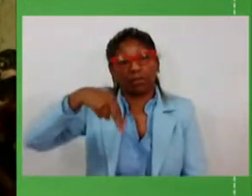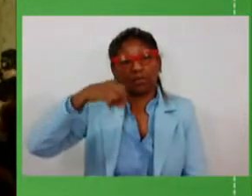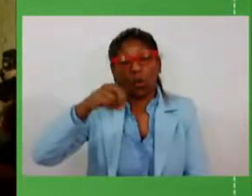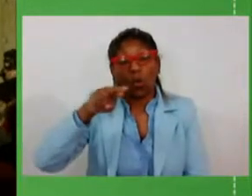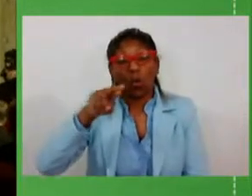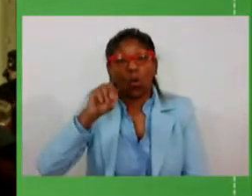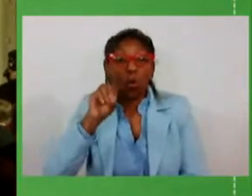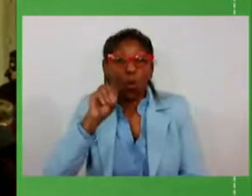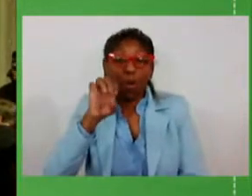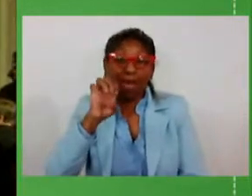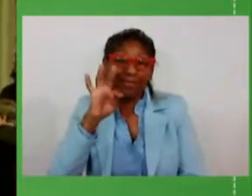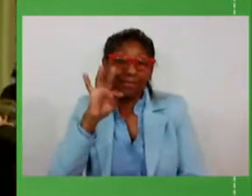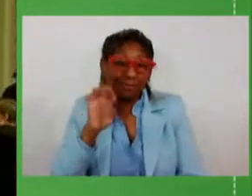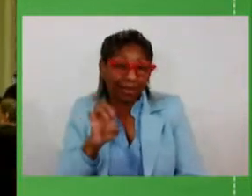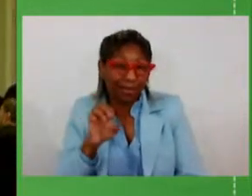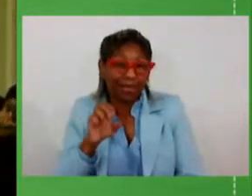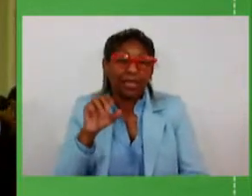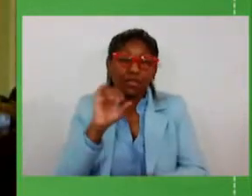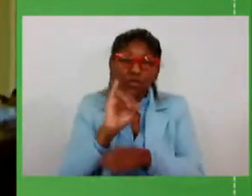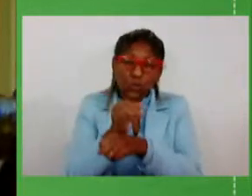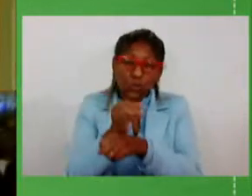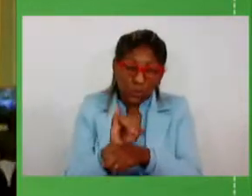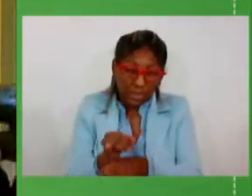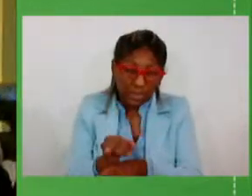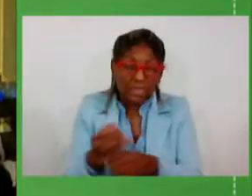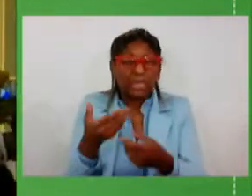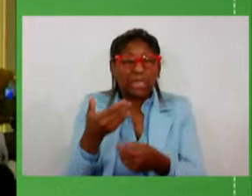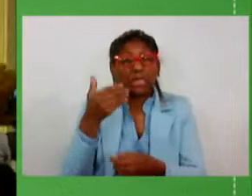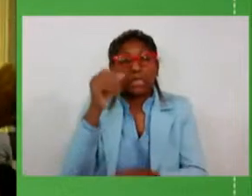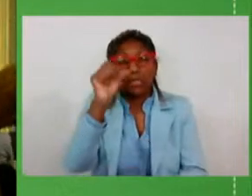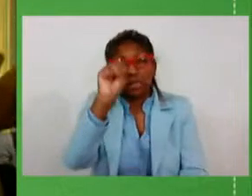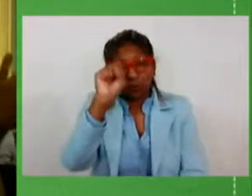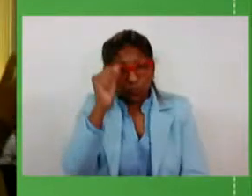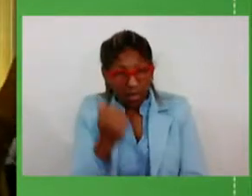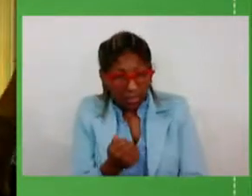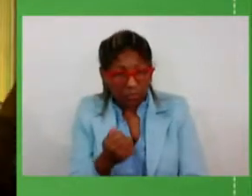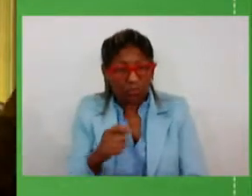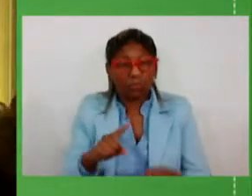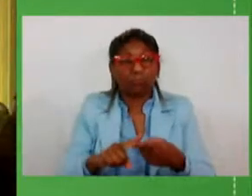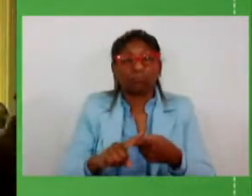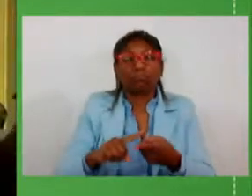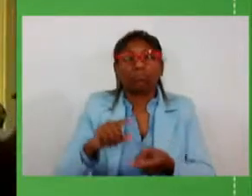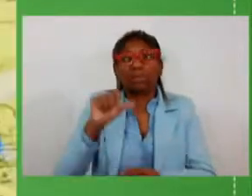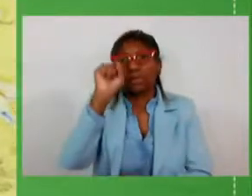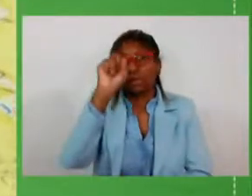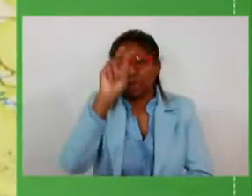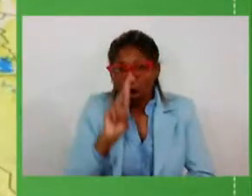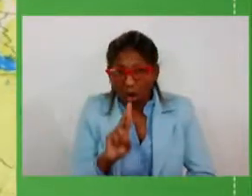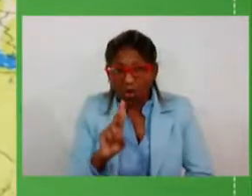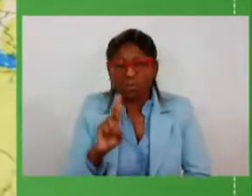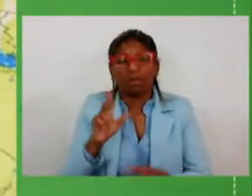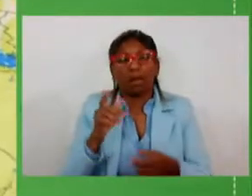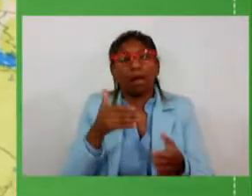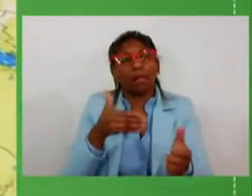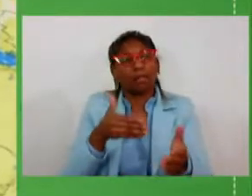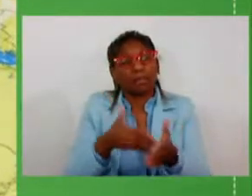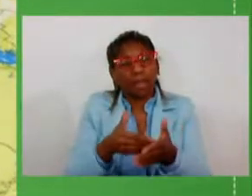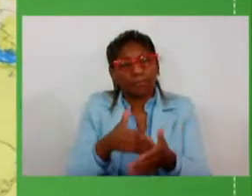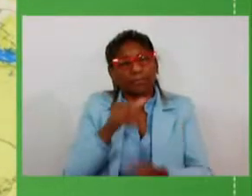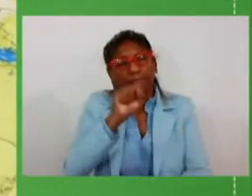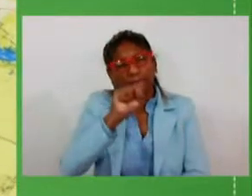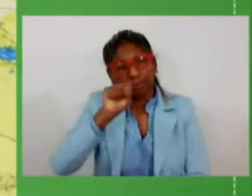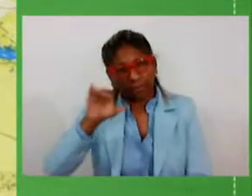contando ali com Ijuí Santo Ângelo Santa Rosa indo até a fronteira com Santa Catarina a gente prevê